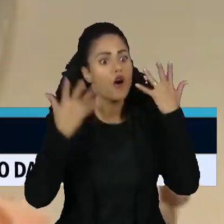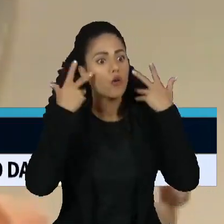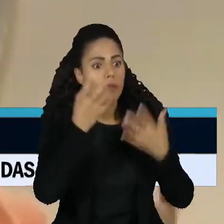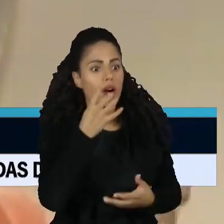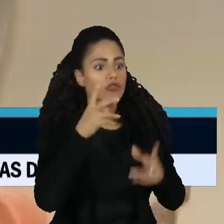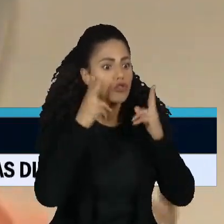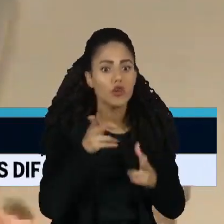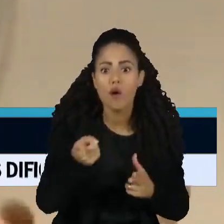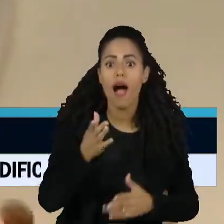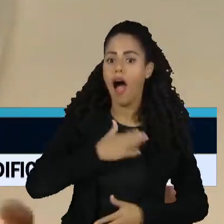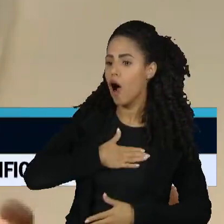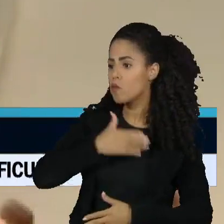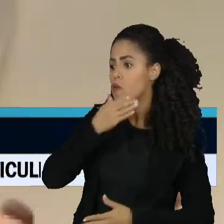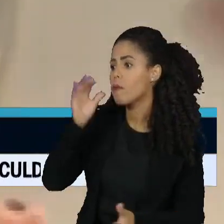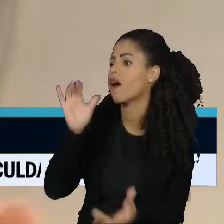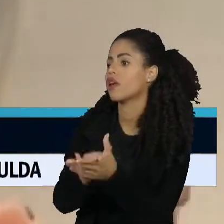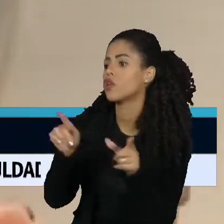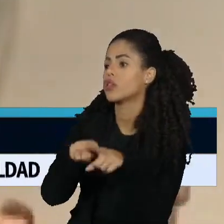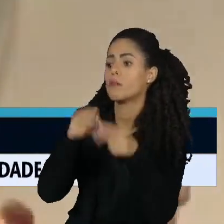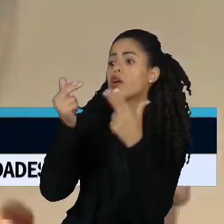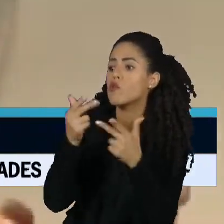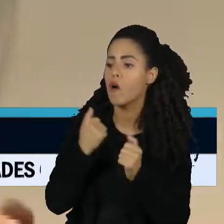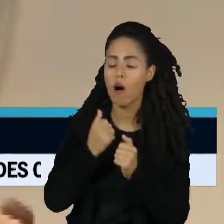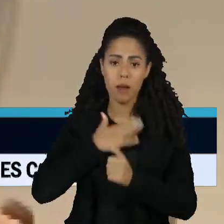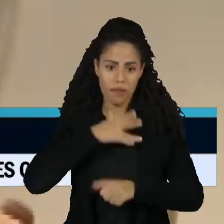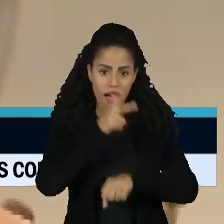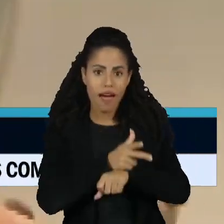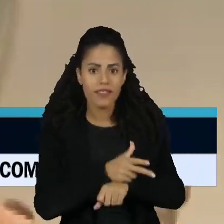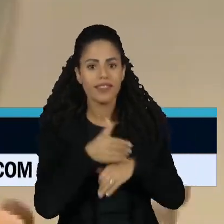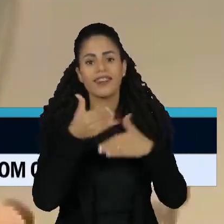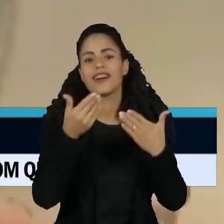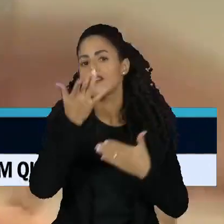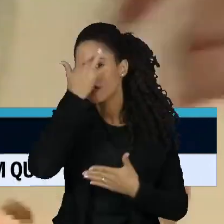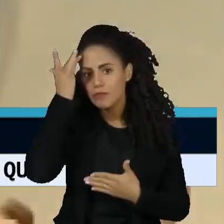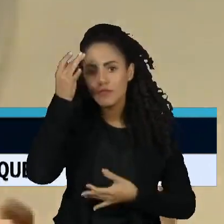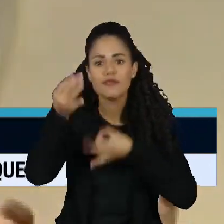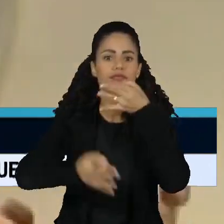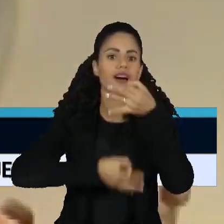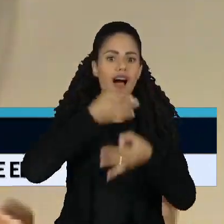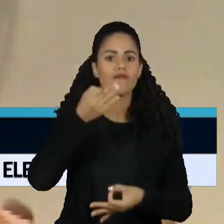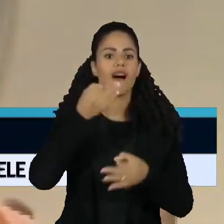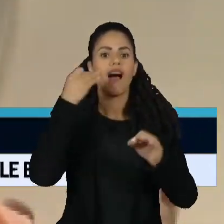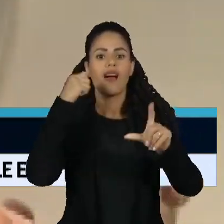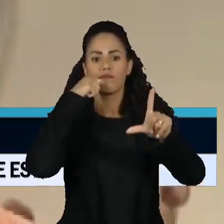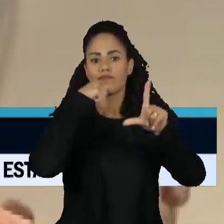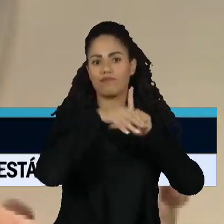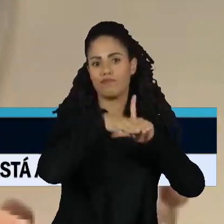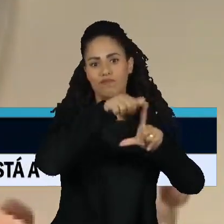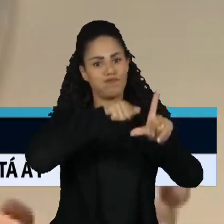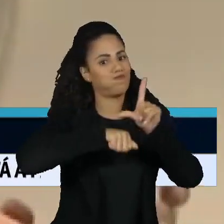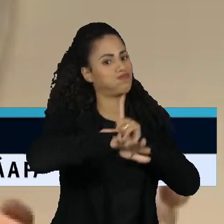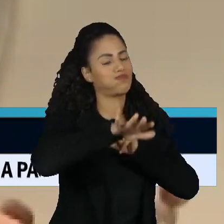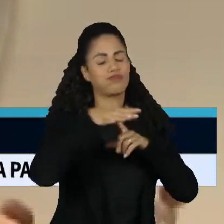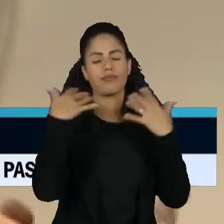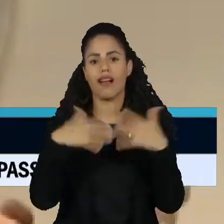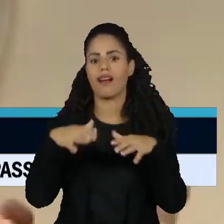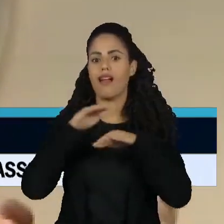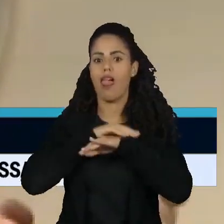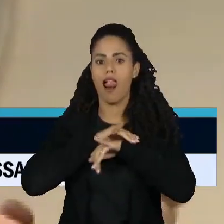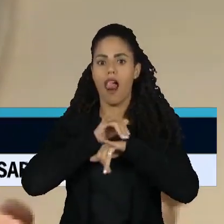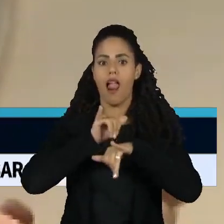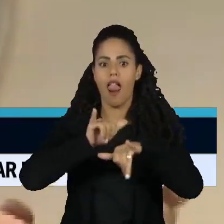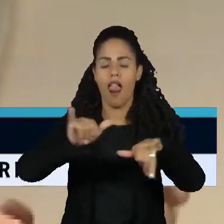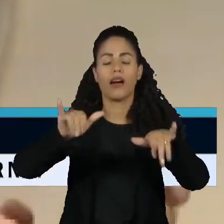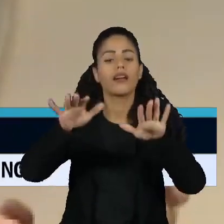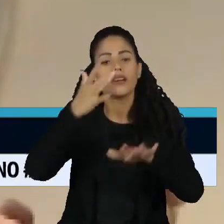a mesma coisa. O meu marido tem uma câmera na minha casa. É porque as pessoas comentam, encaminham e viralizam de uma forma muito interessante.